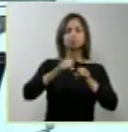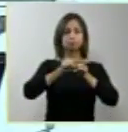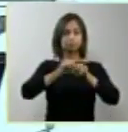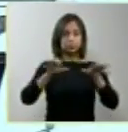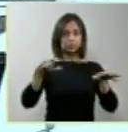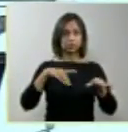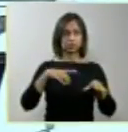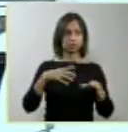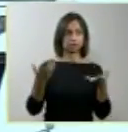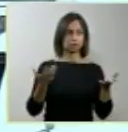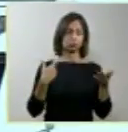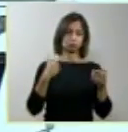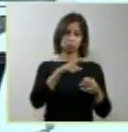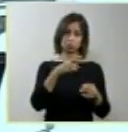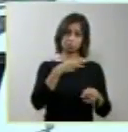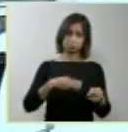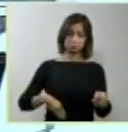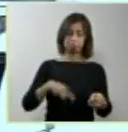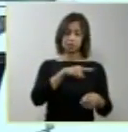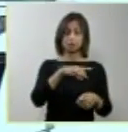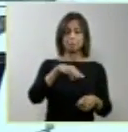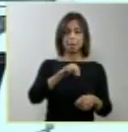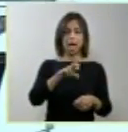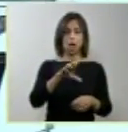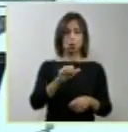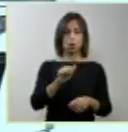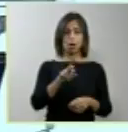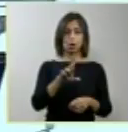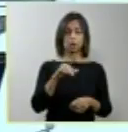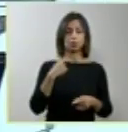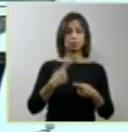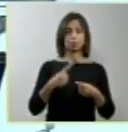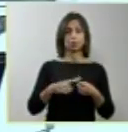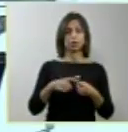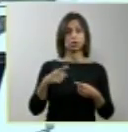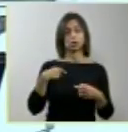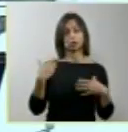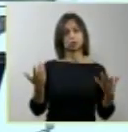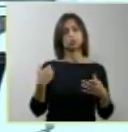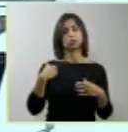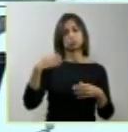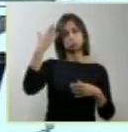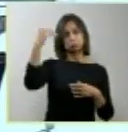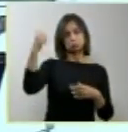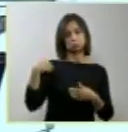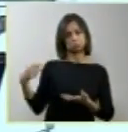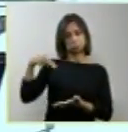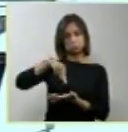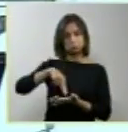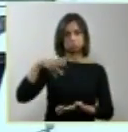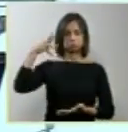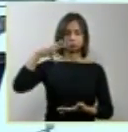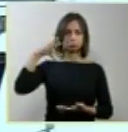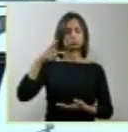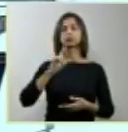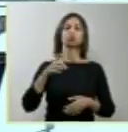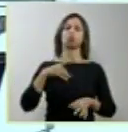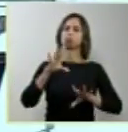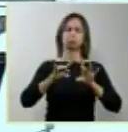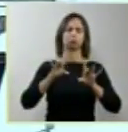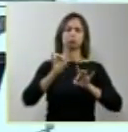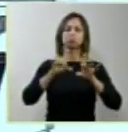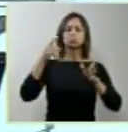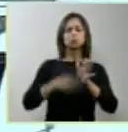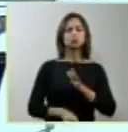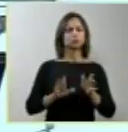realmente, eu não sei, o ministro Marco Aurélio vai saber melhor do que eu, o motivo pelo qual eu fui colocada hoje, não como especialista da área,